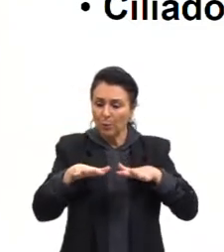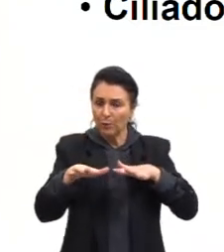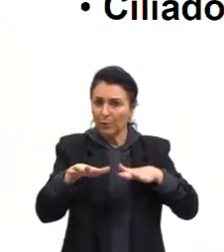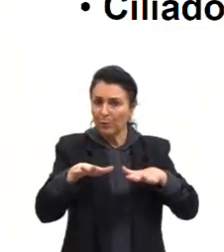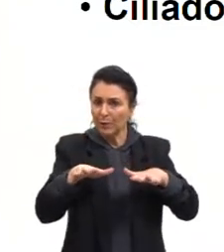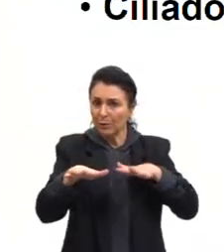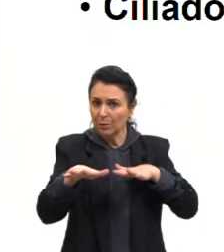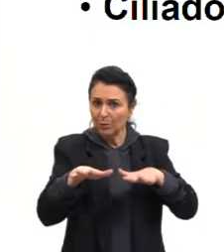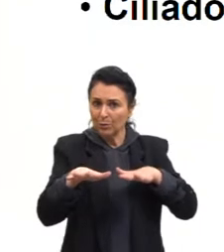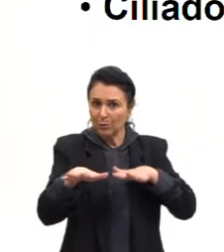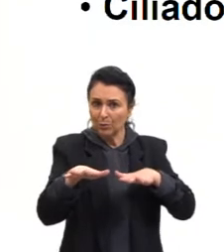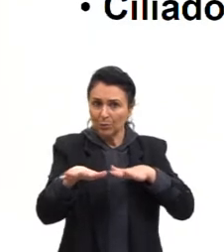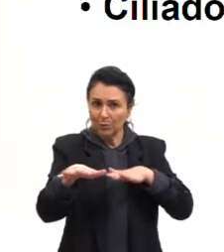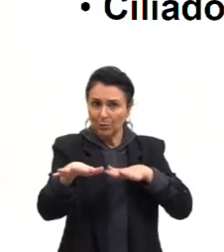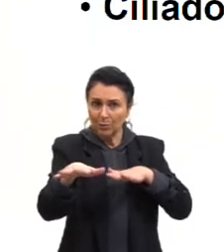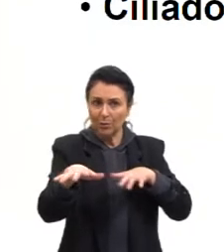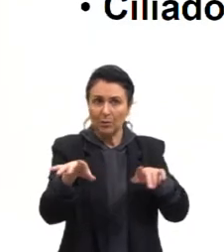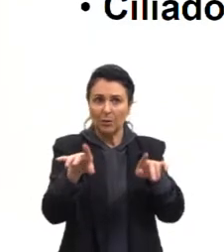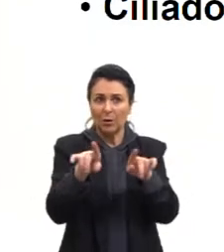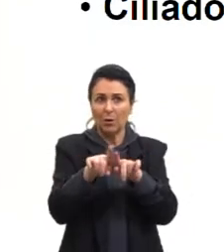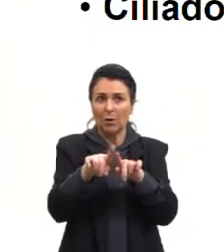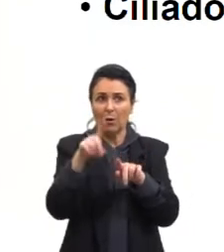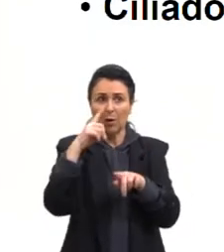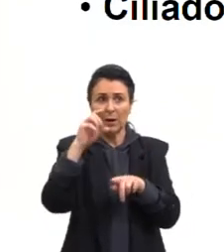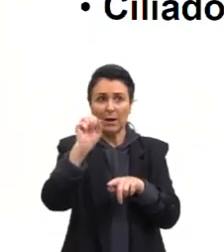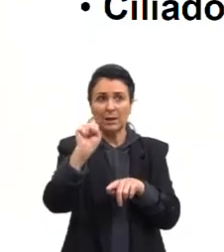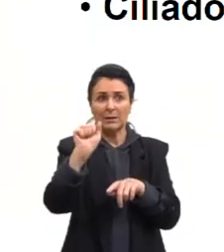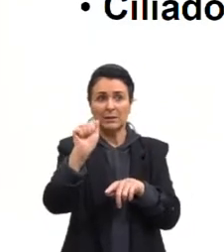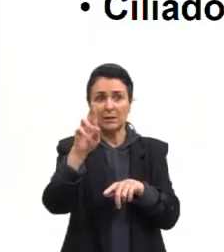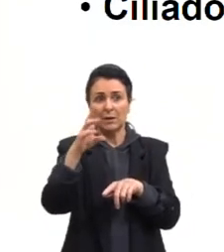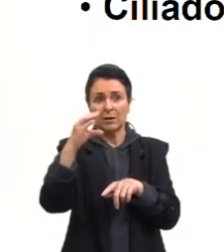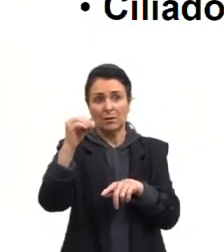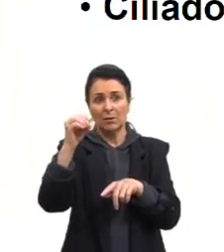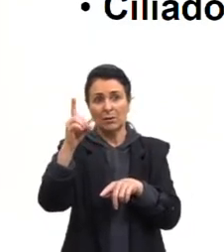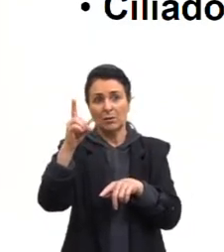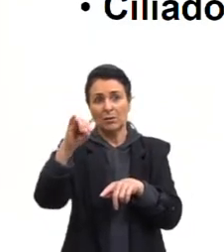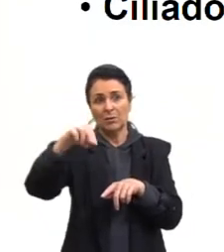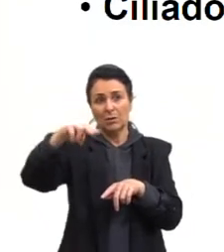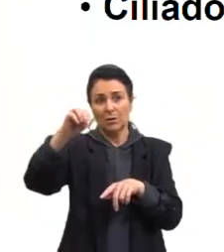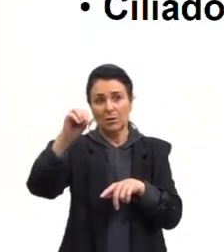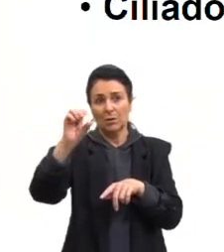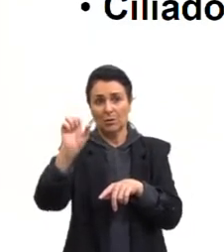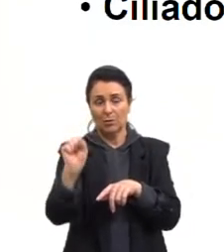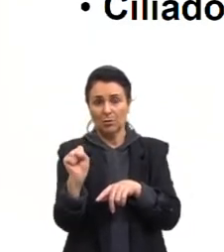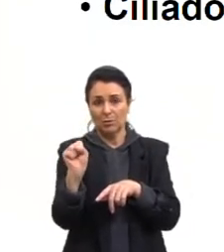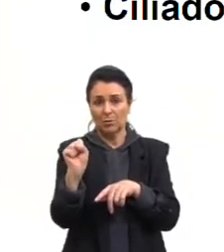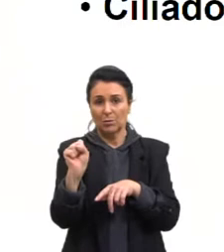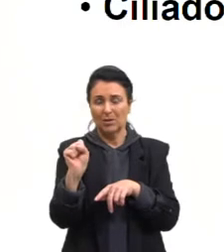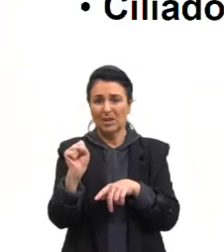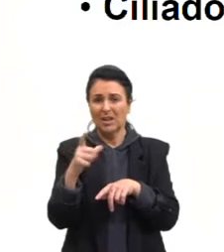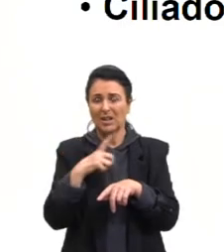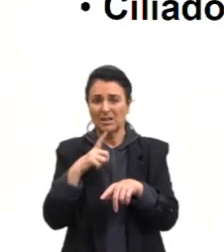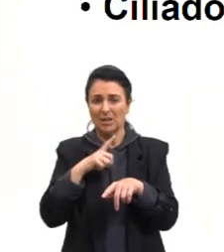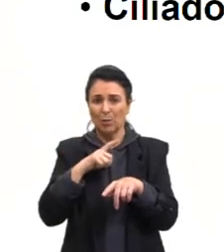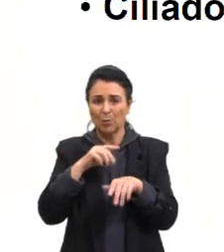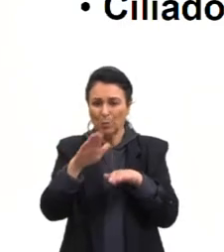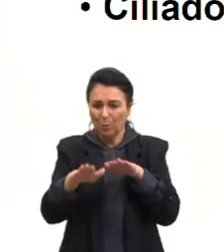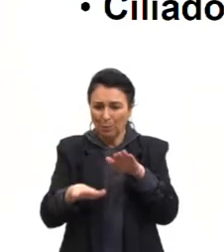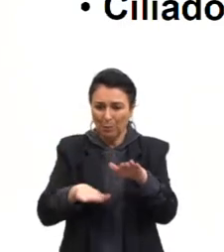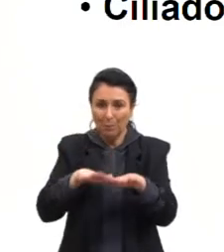Então, os sarcodinos, eles têm pseudópodes, que são falsos pés.